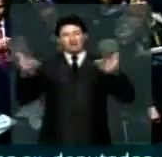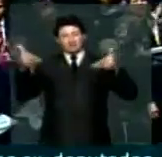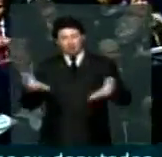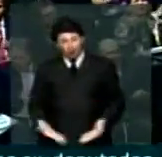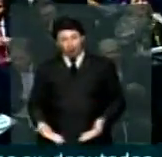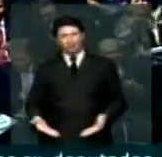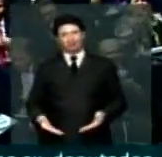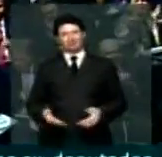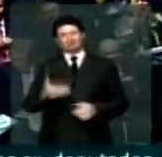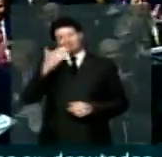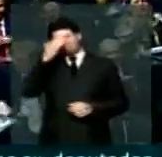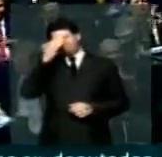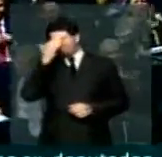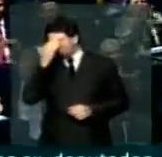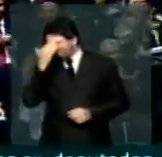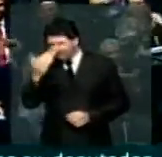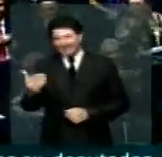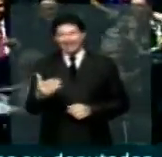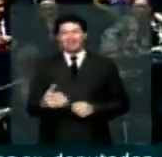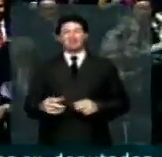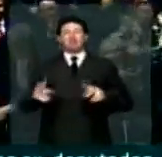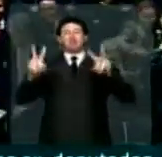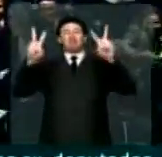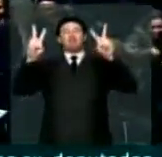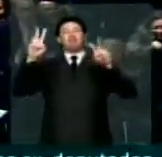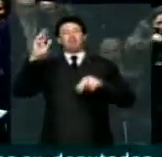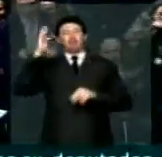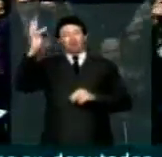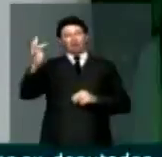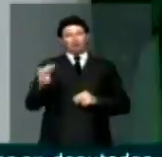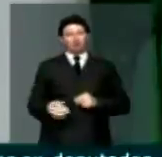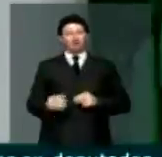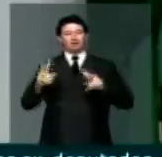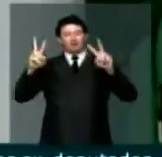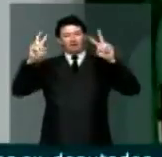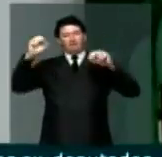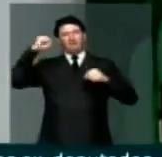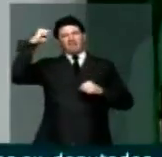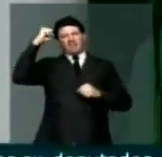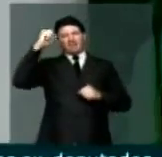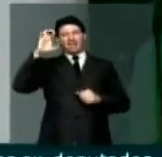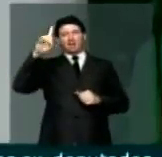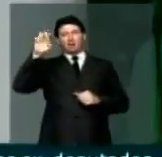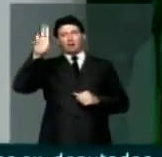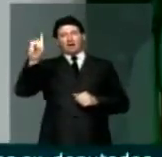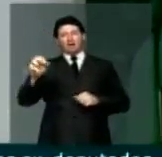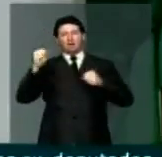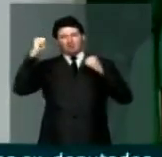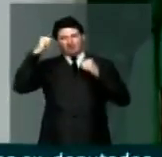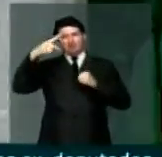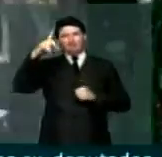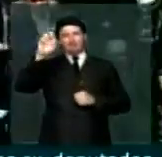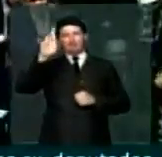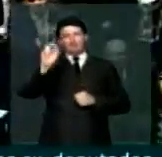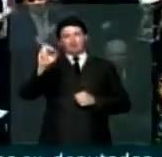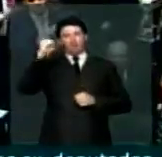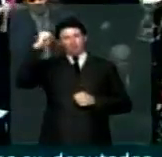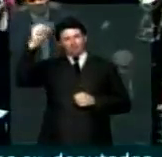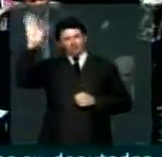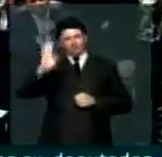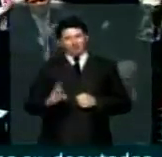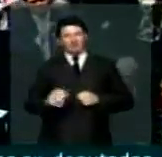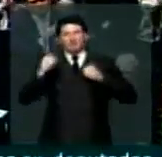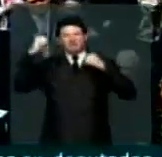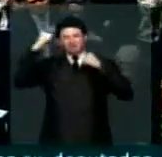gente. Muito obrigado. Viva o futuro. Viva Eduardo Campos. Viva Pedro Valadares. Viva o Brasil.